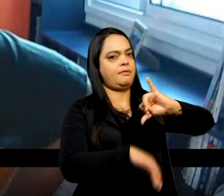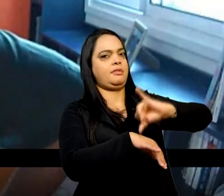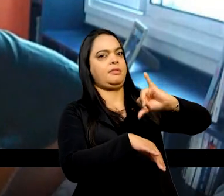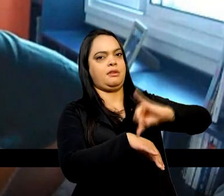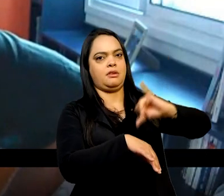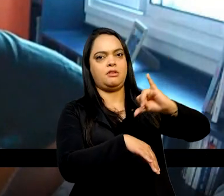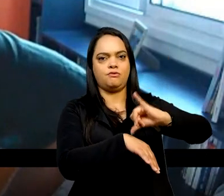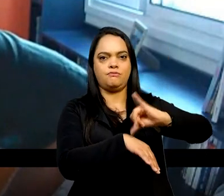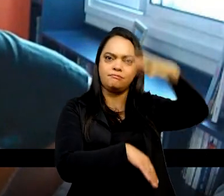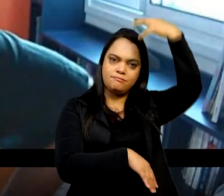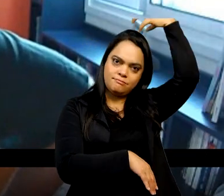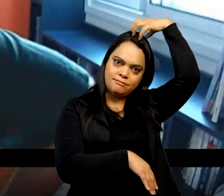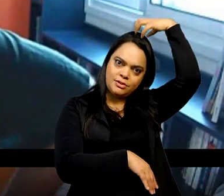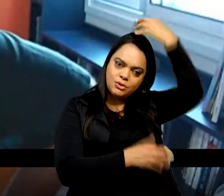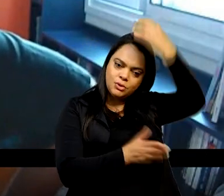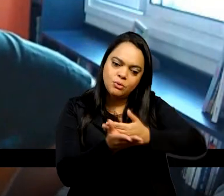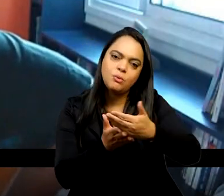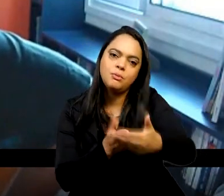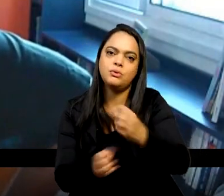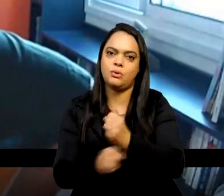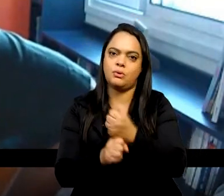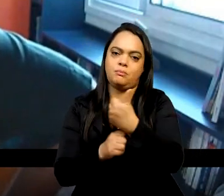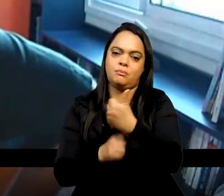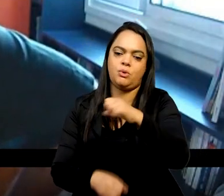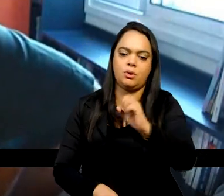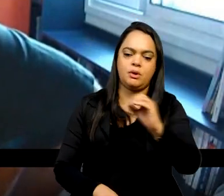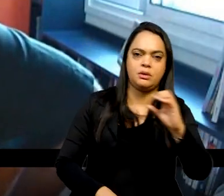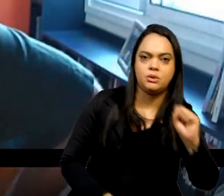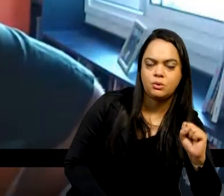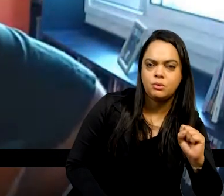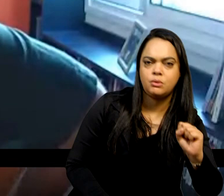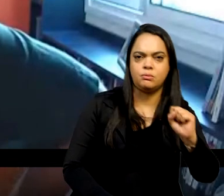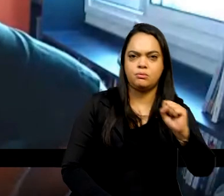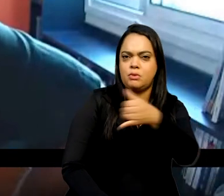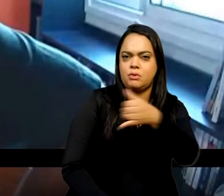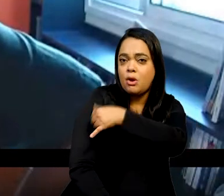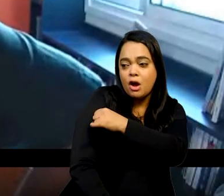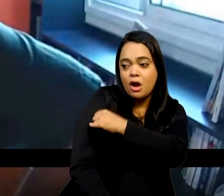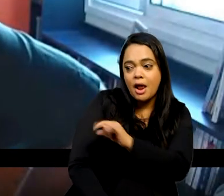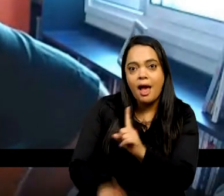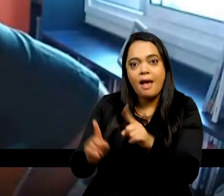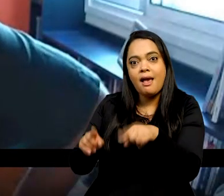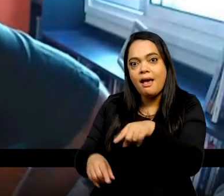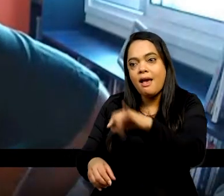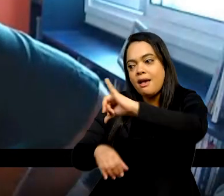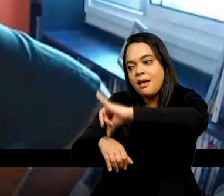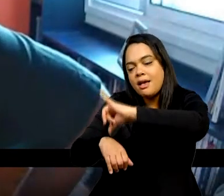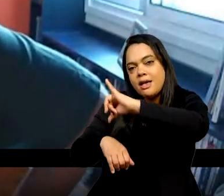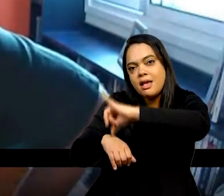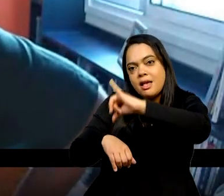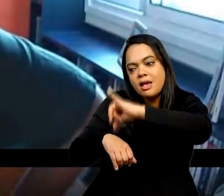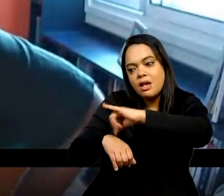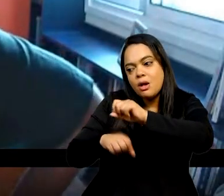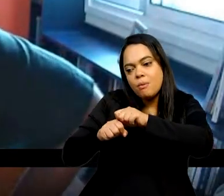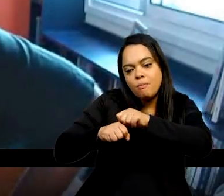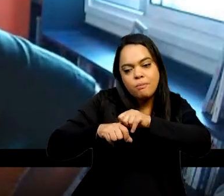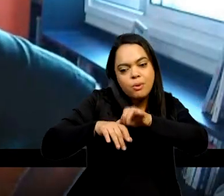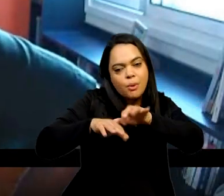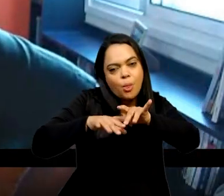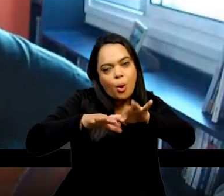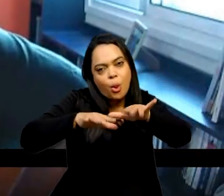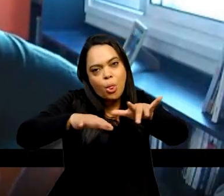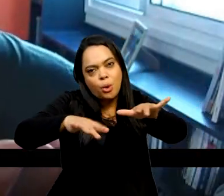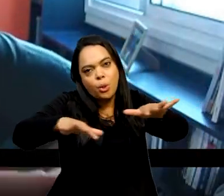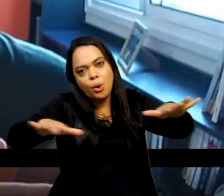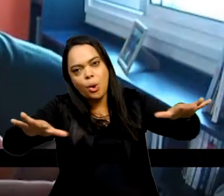de 1808, e o Rio de Janeiro foi o centro de irradiação do projeto de